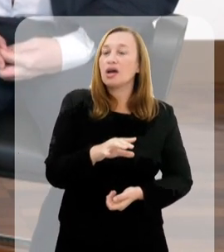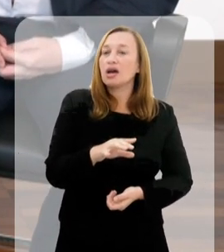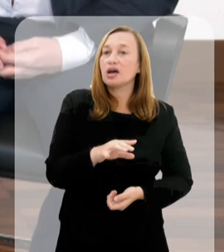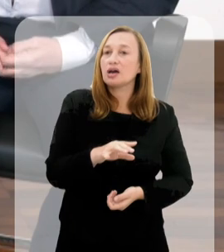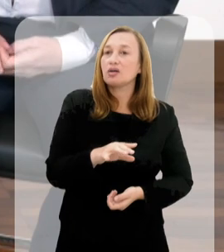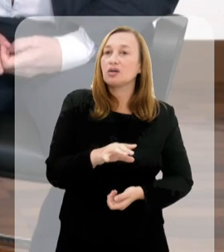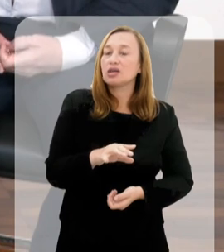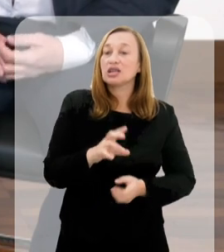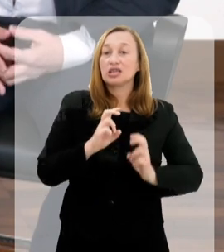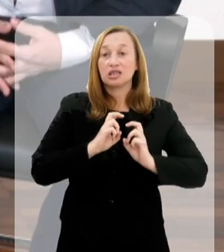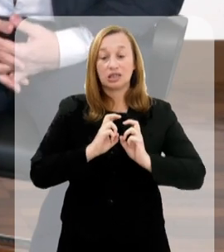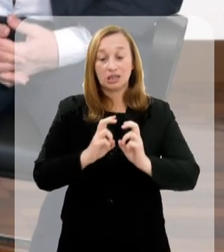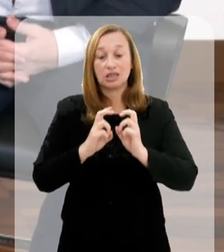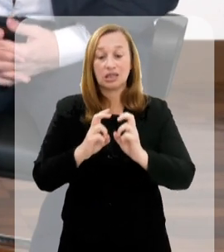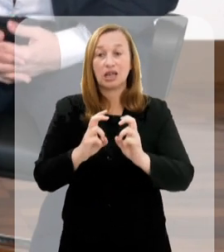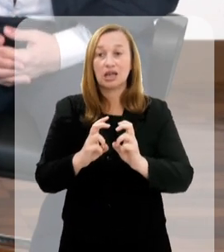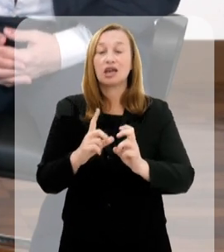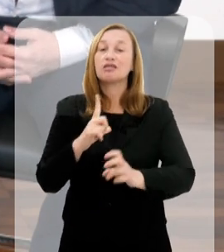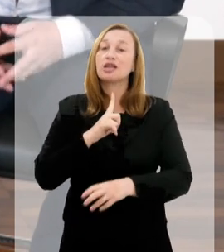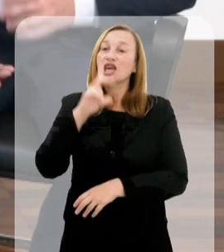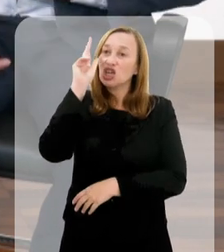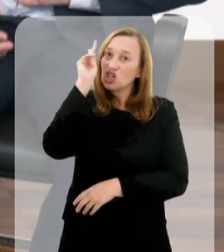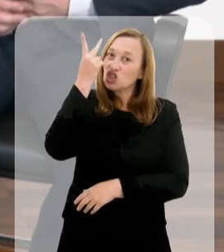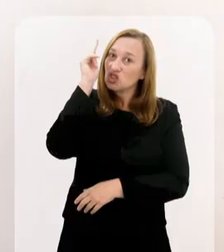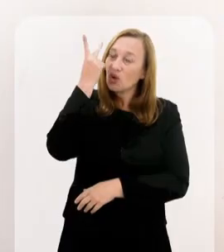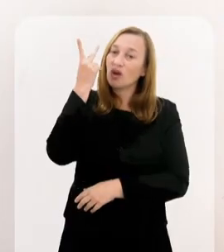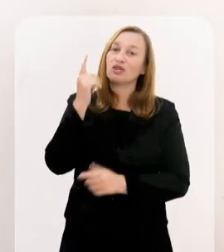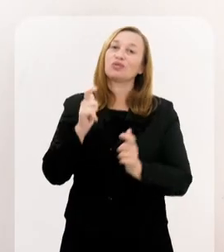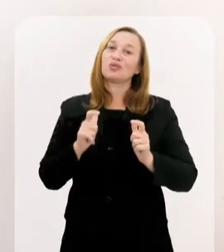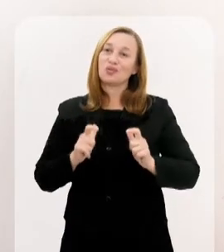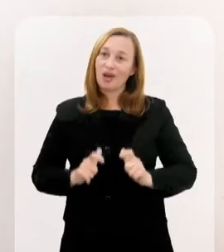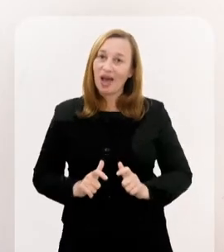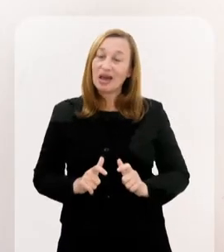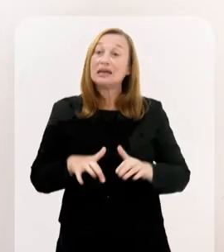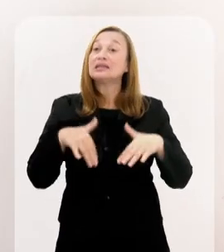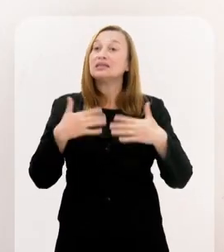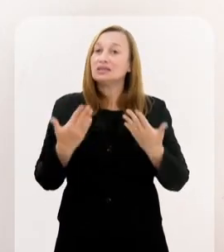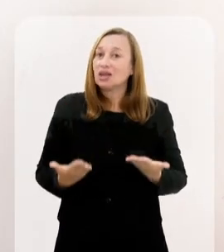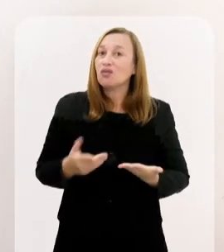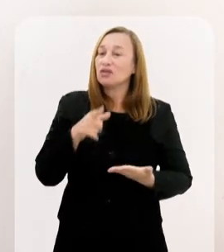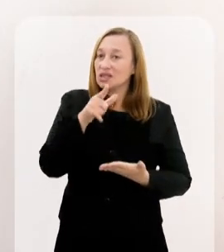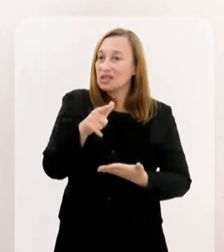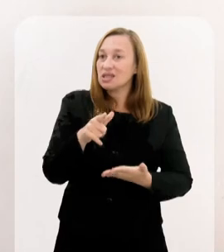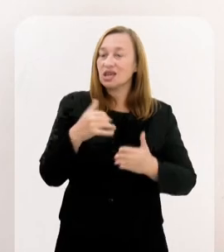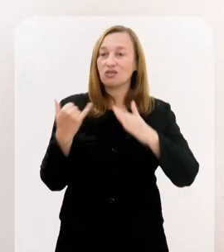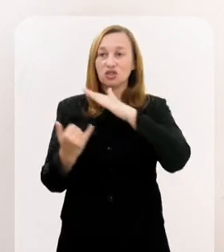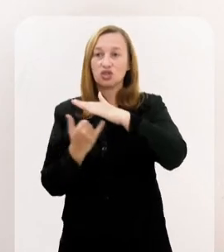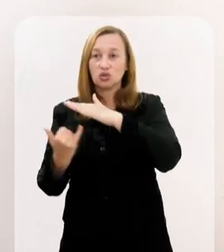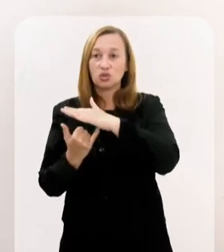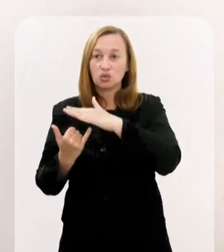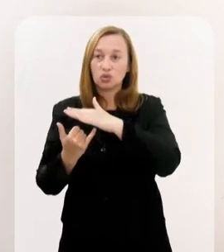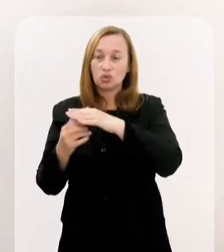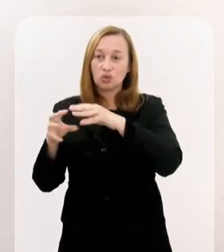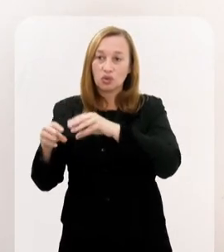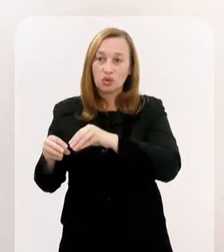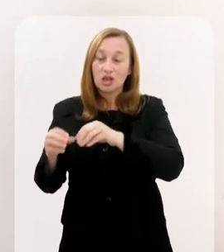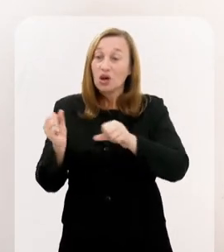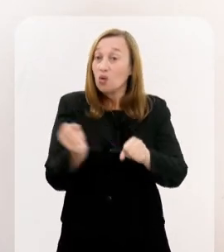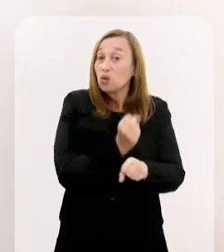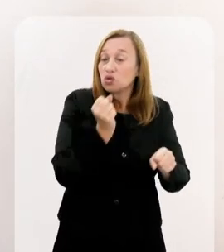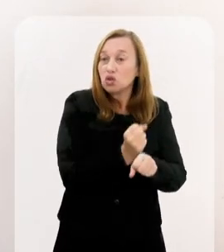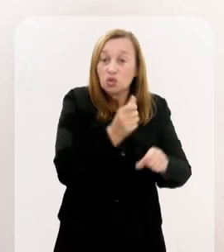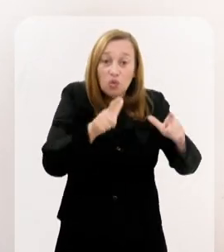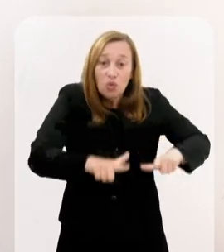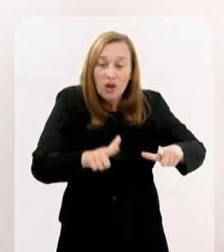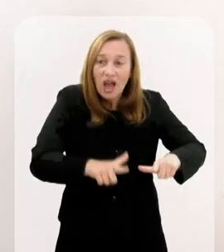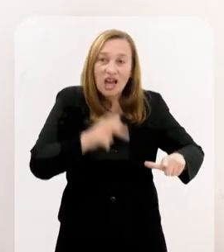da estação, tem a história dela. Então, você levar o instituto para um lugar que